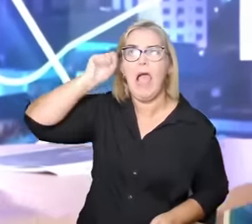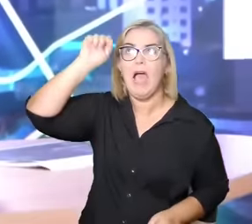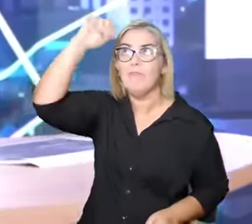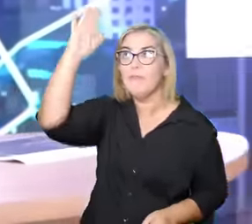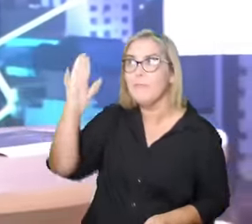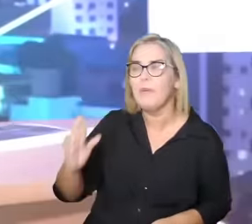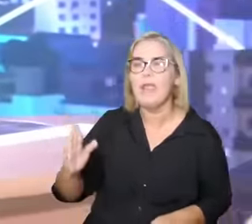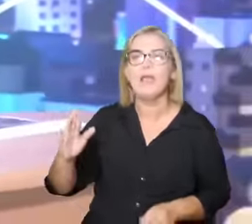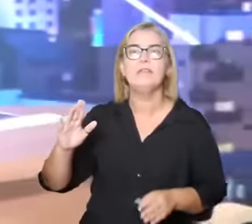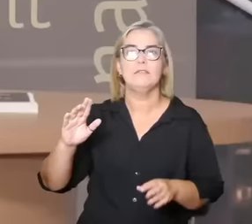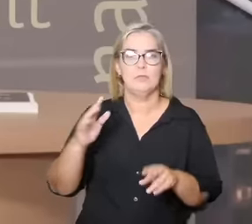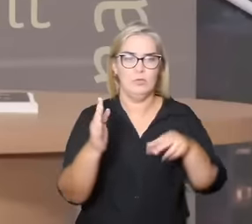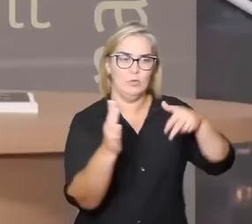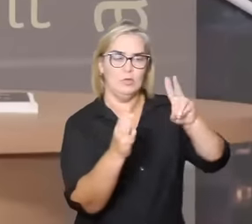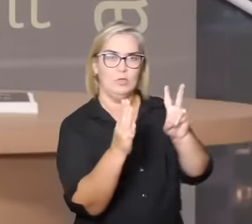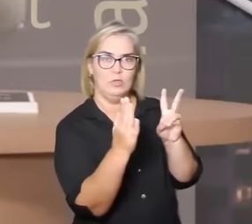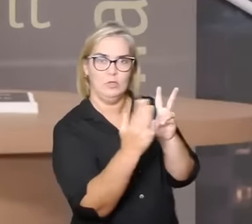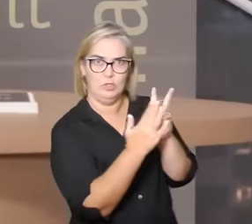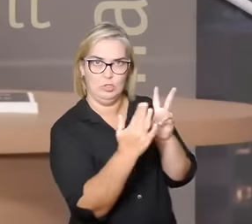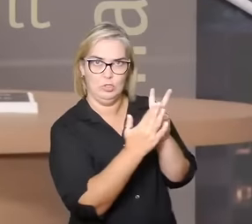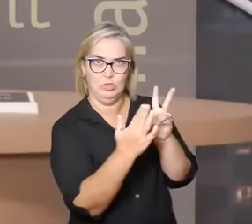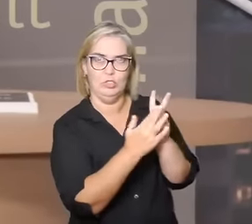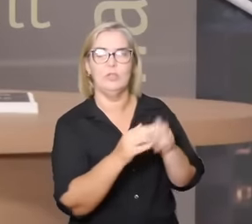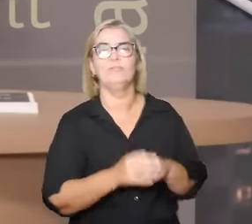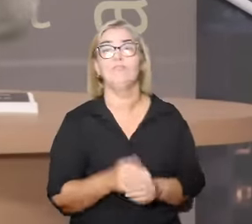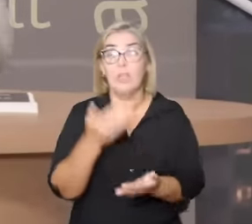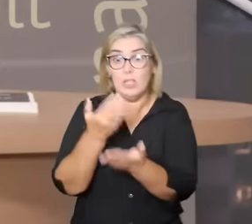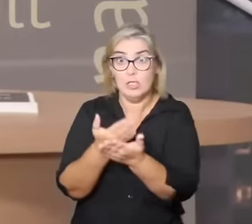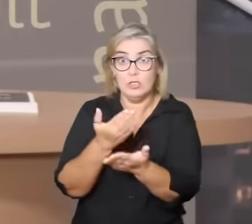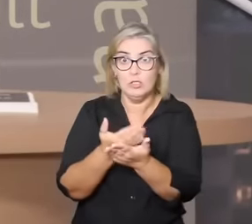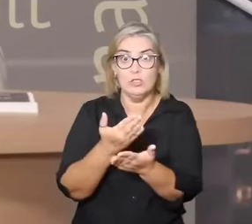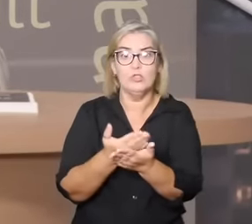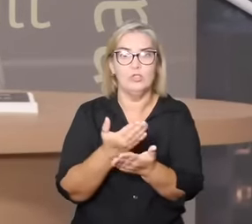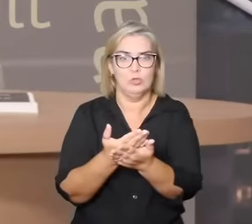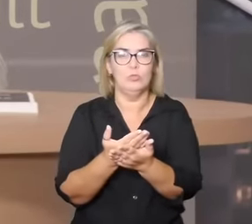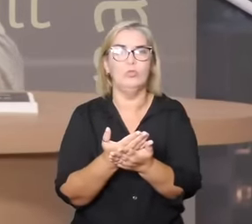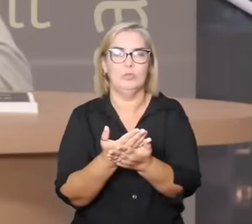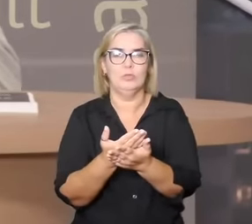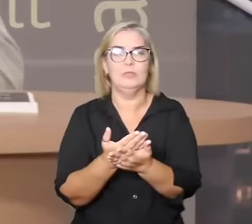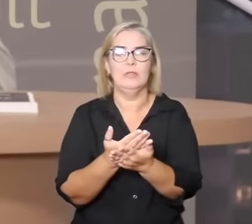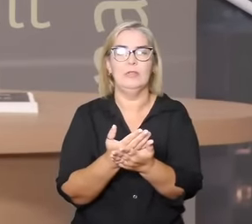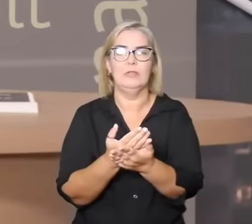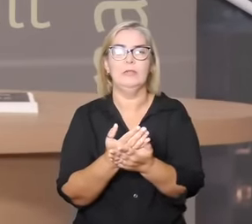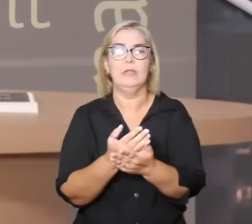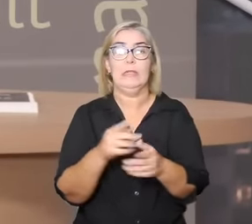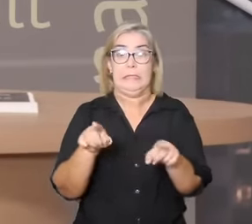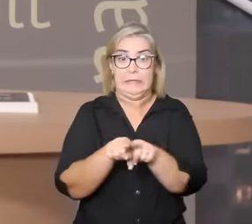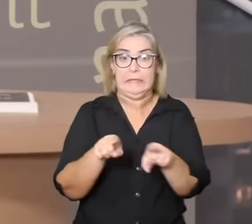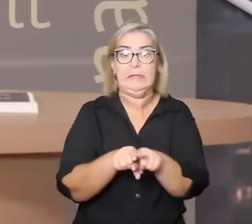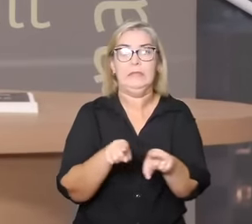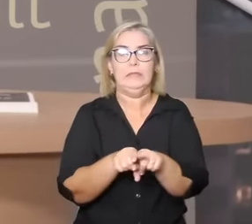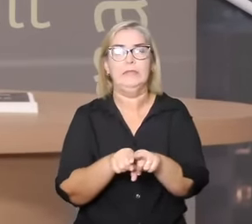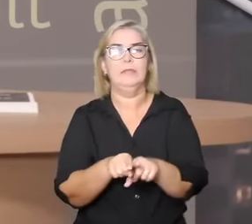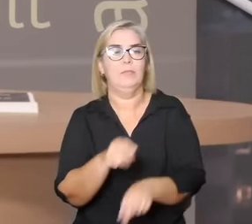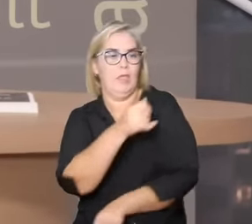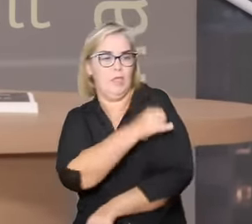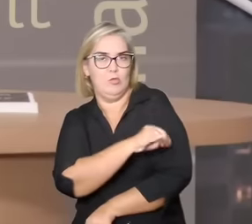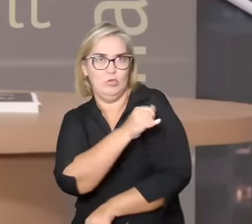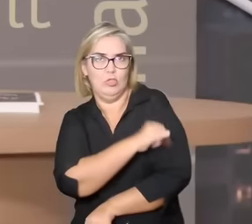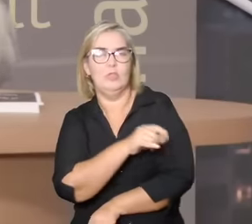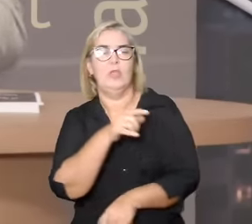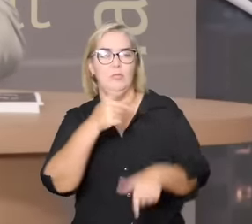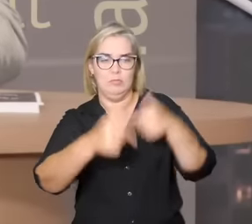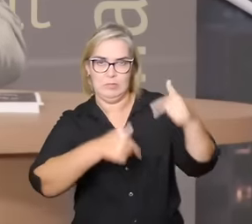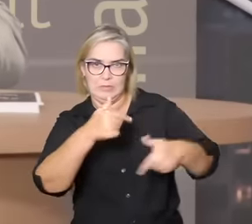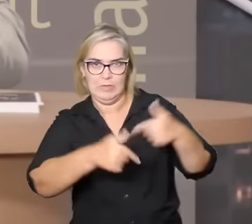estuda filosofia e psicanálise desde 1991, é professor da Federal Rural do Rio de Janeiro e escritor. Nogueira publicou, entre outros, o